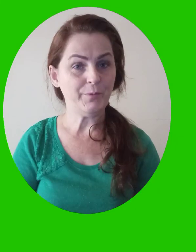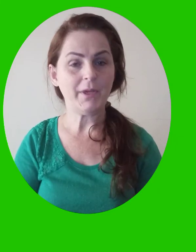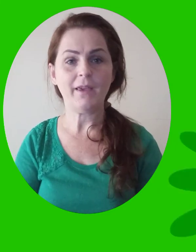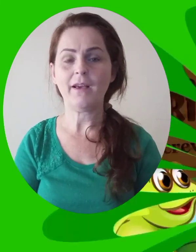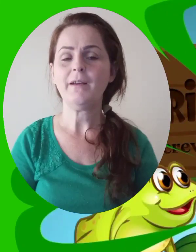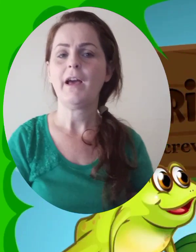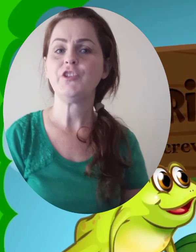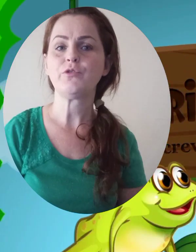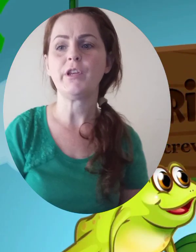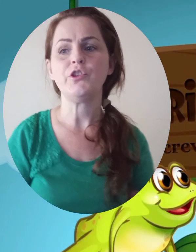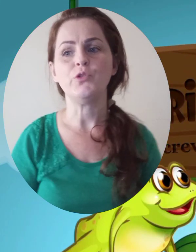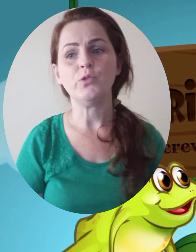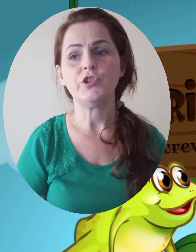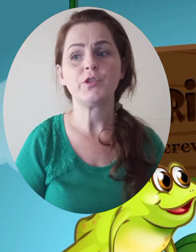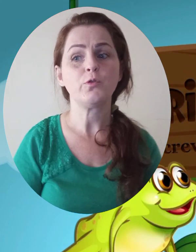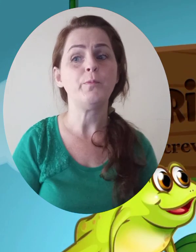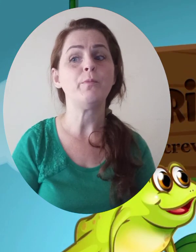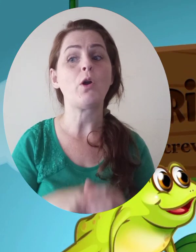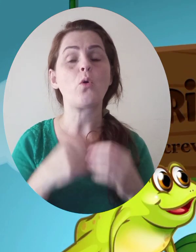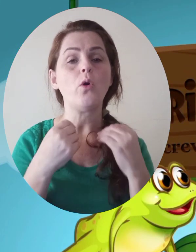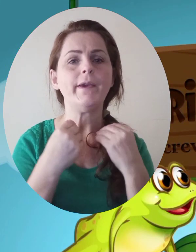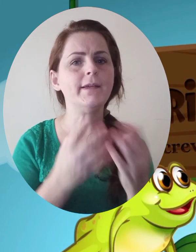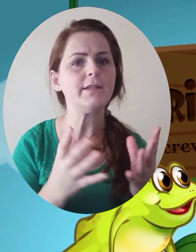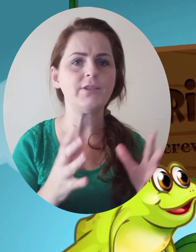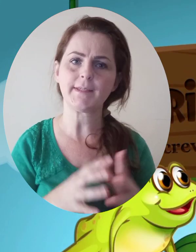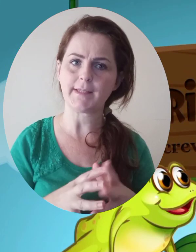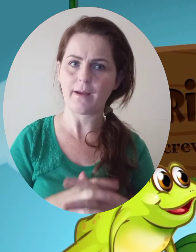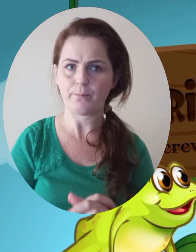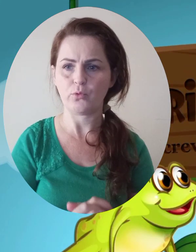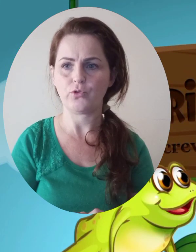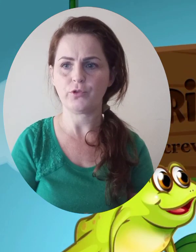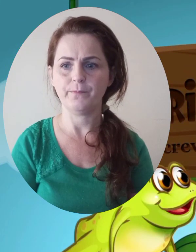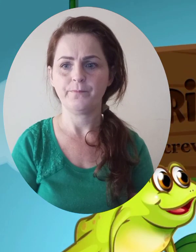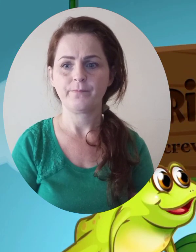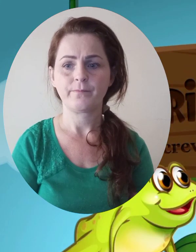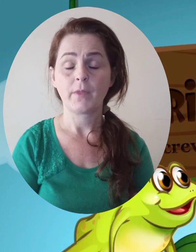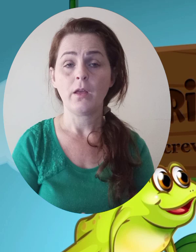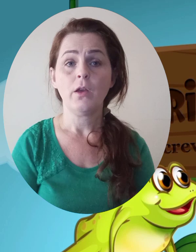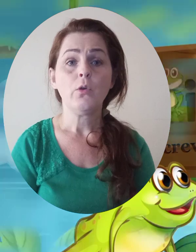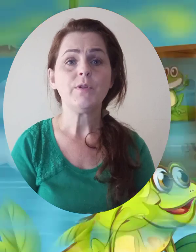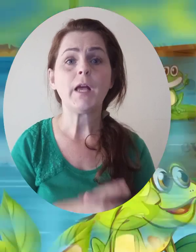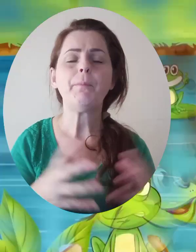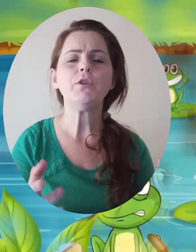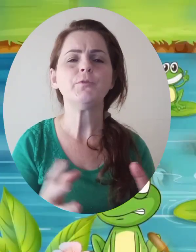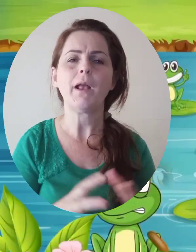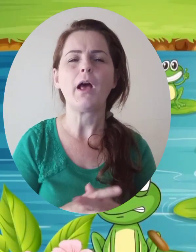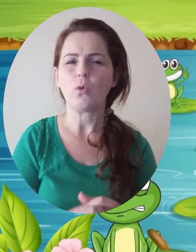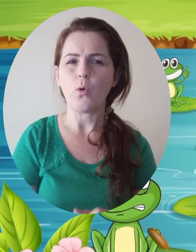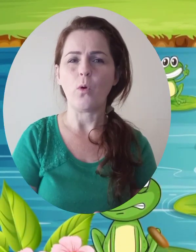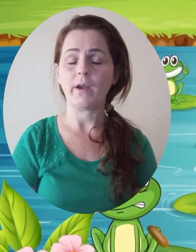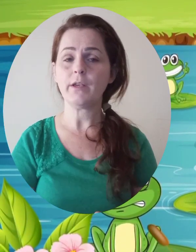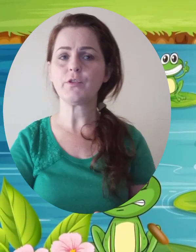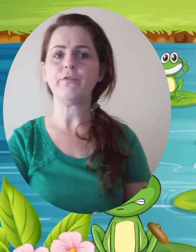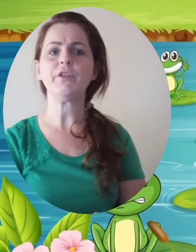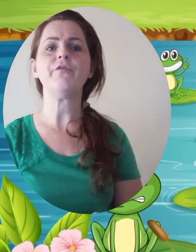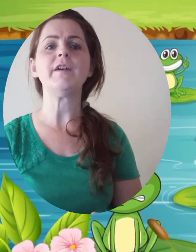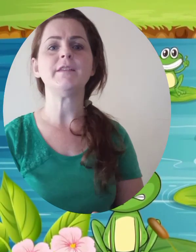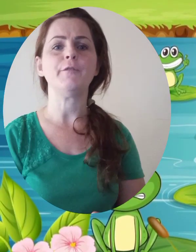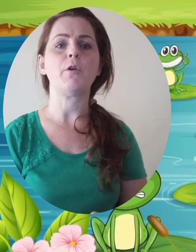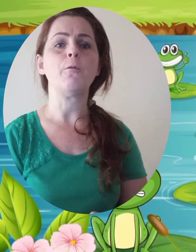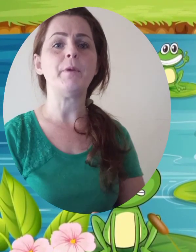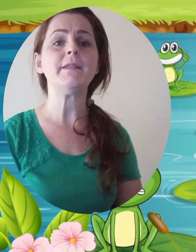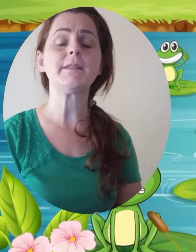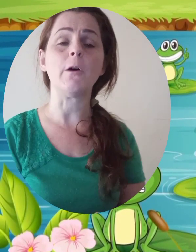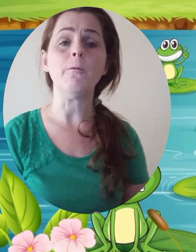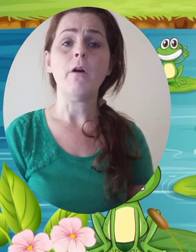Oi turminha, a história de hoje é sobre uma corrida de sapos. Os sapinhos de uma lagoa resolveram